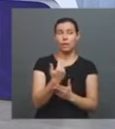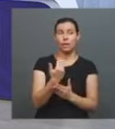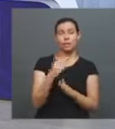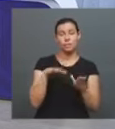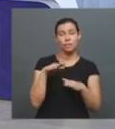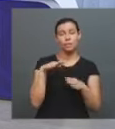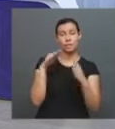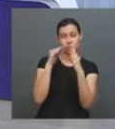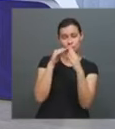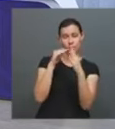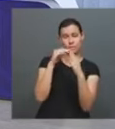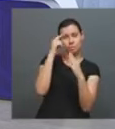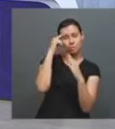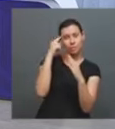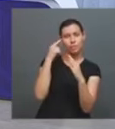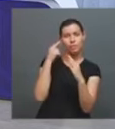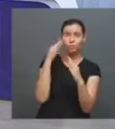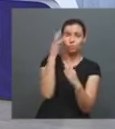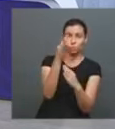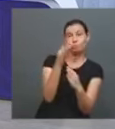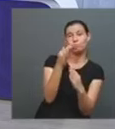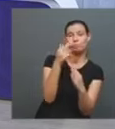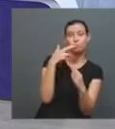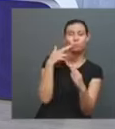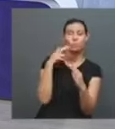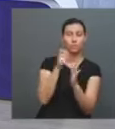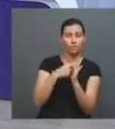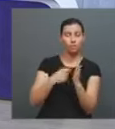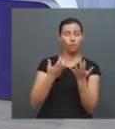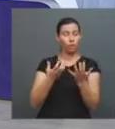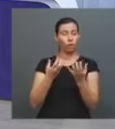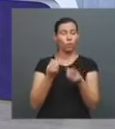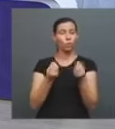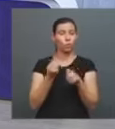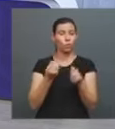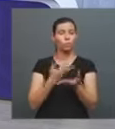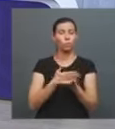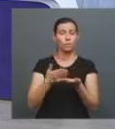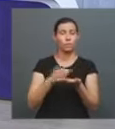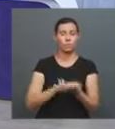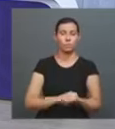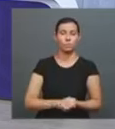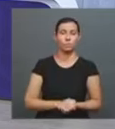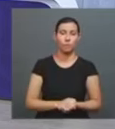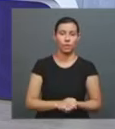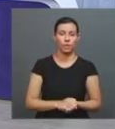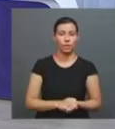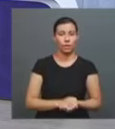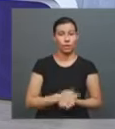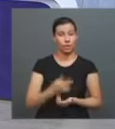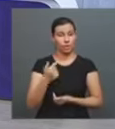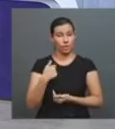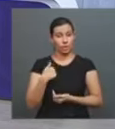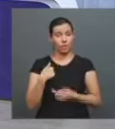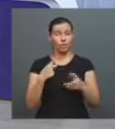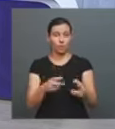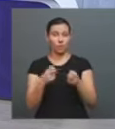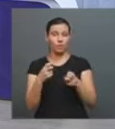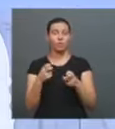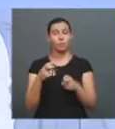escrever um livro. Por onde começar? Olha, o que eu vejo hoje, inclusive alunos nossos lá da Letras, é,